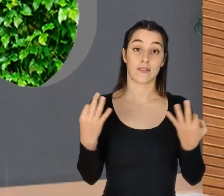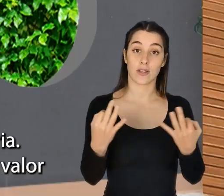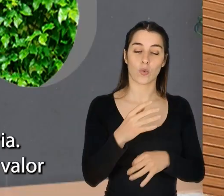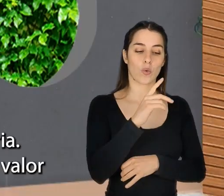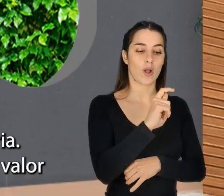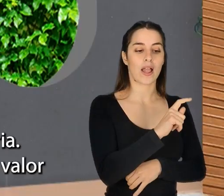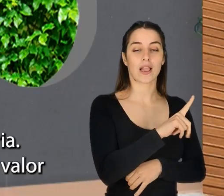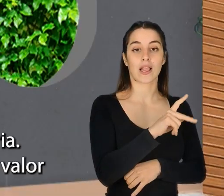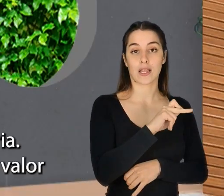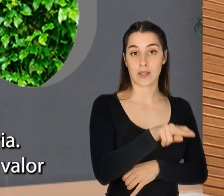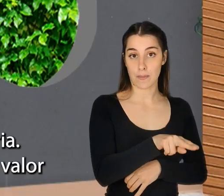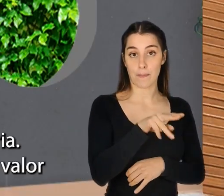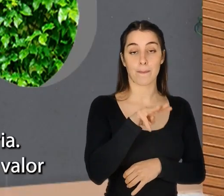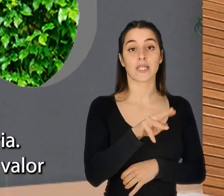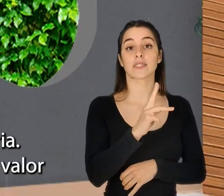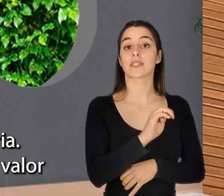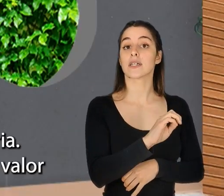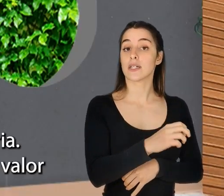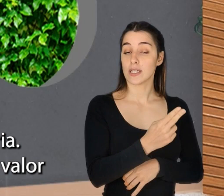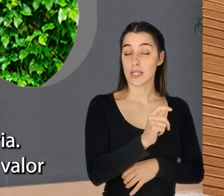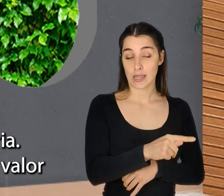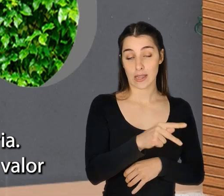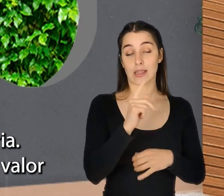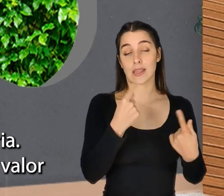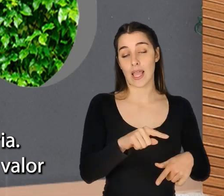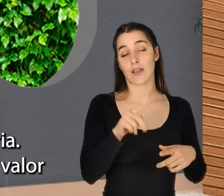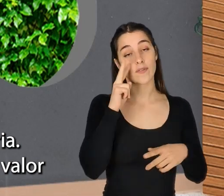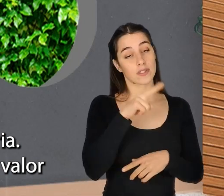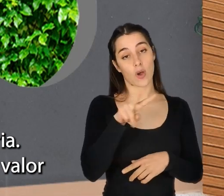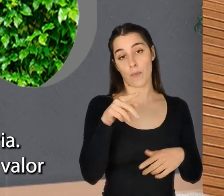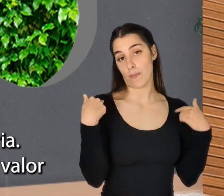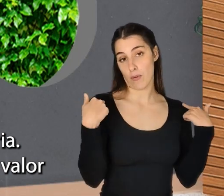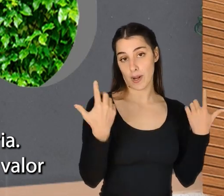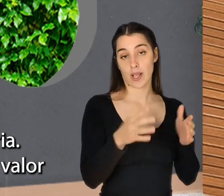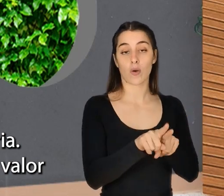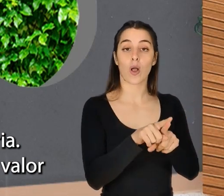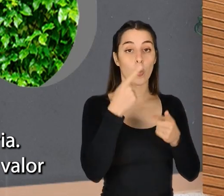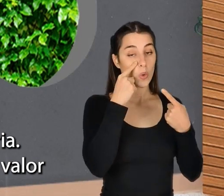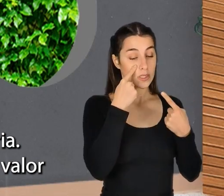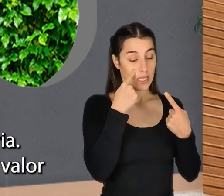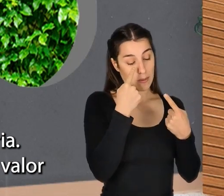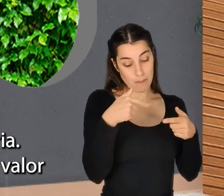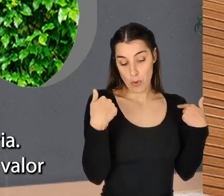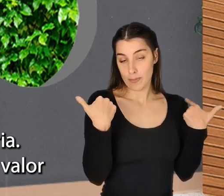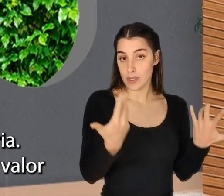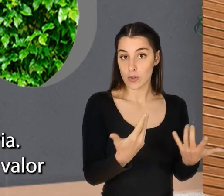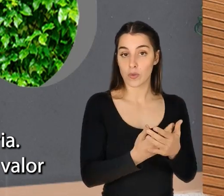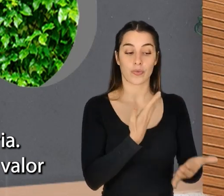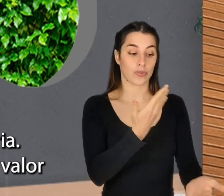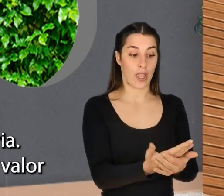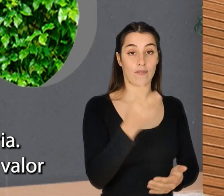o Elon Musk tem ali e tem uma visão própria. Reconhecer-te, que tem a ver que não só